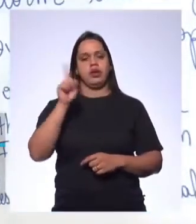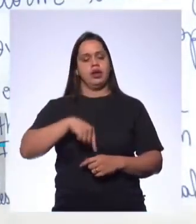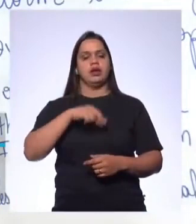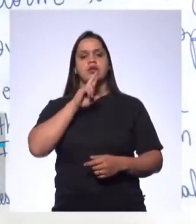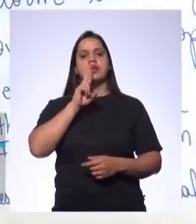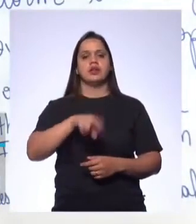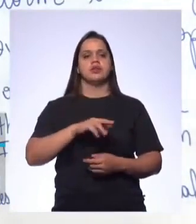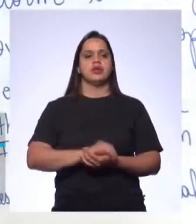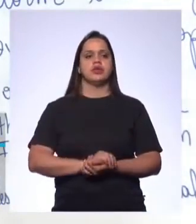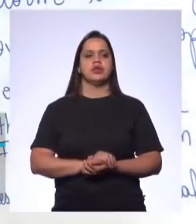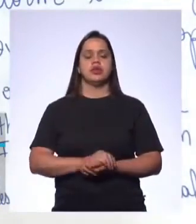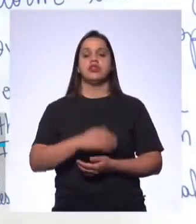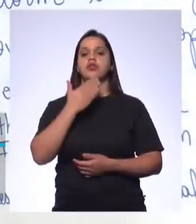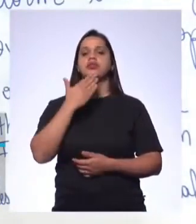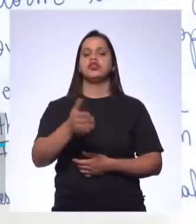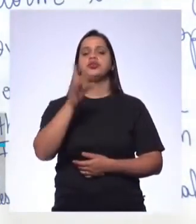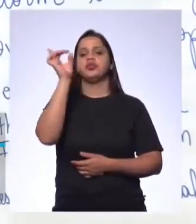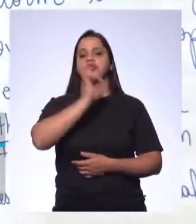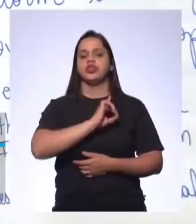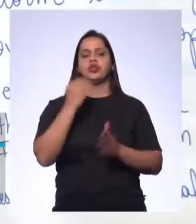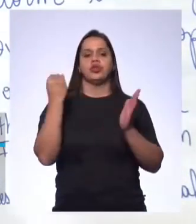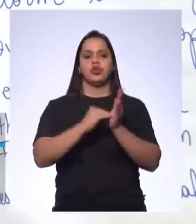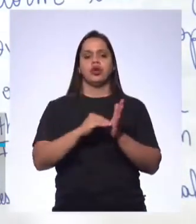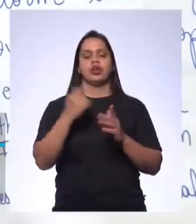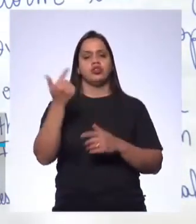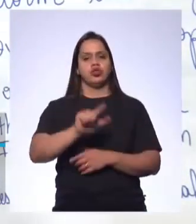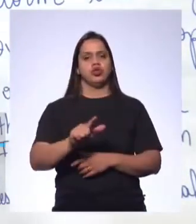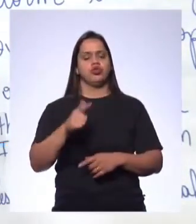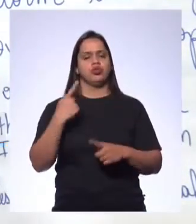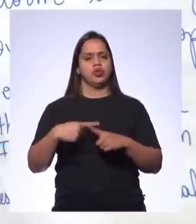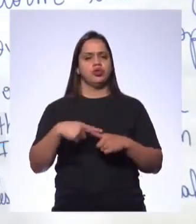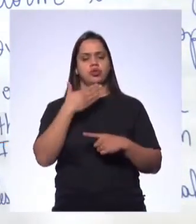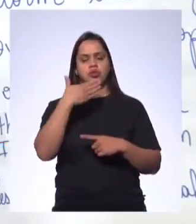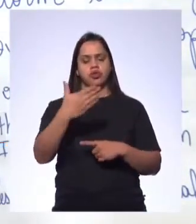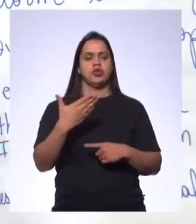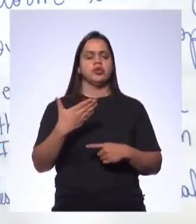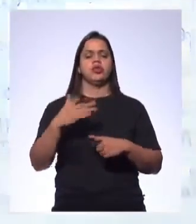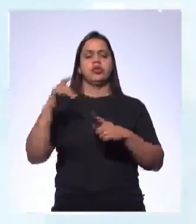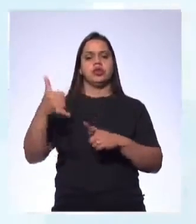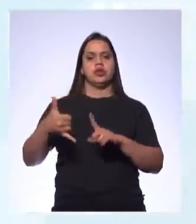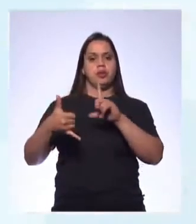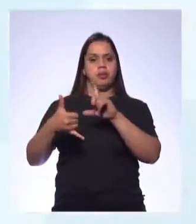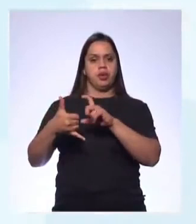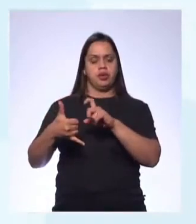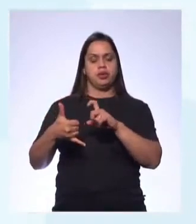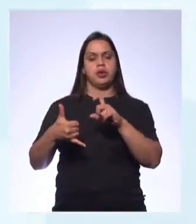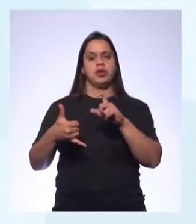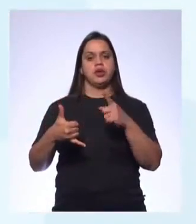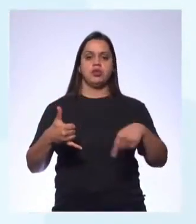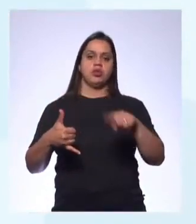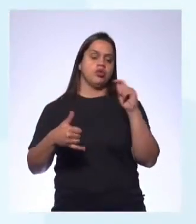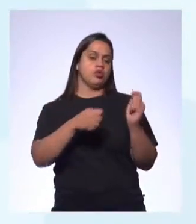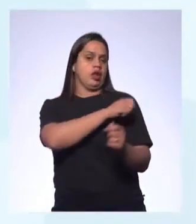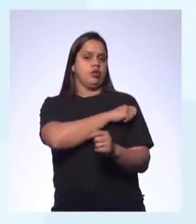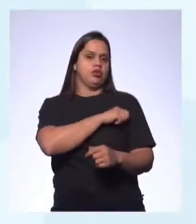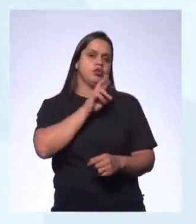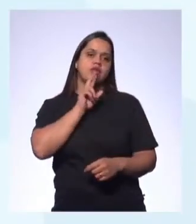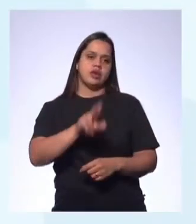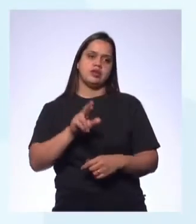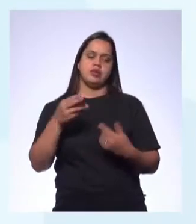respostas, tá? Vou pedir para o diretor pôr de novo, para você dar um print aí, para aquele que não respondeu, né?